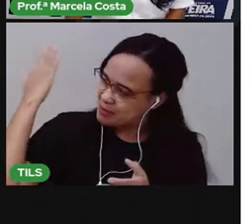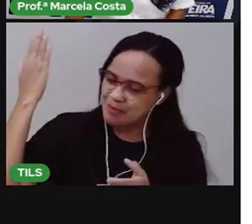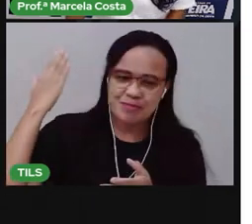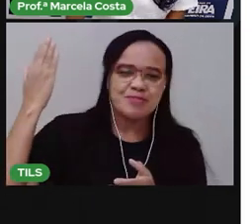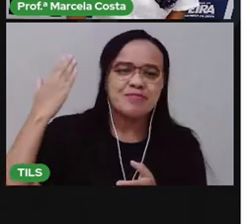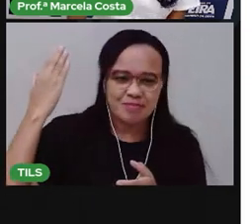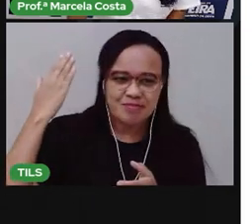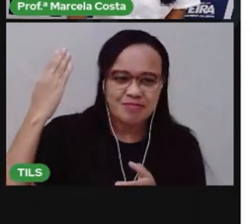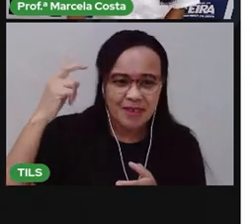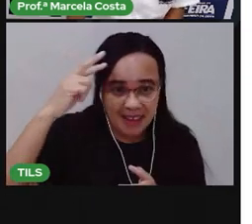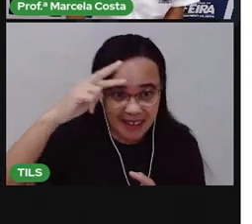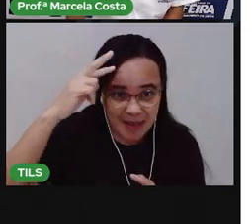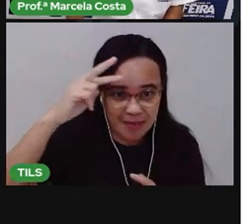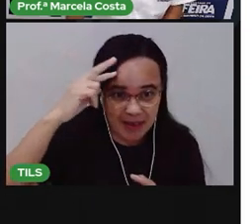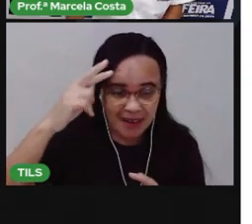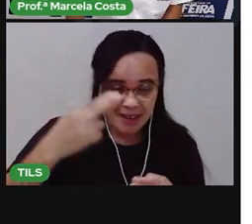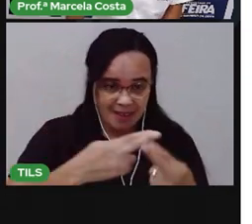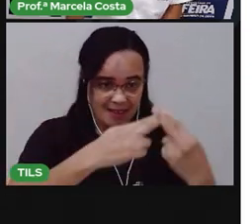como responsabilidade,